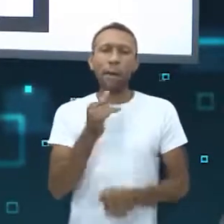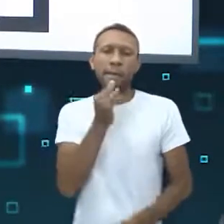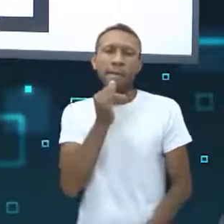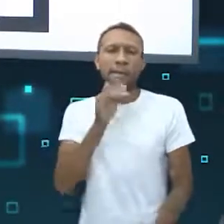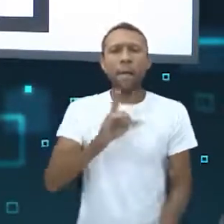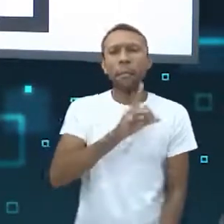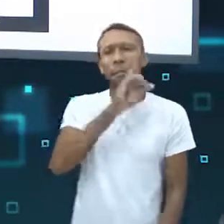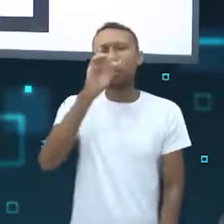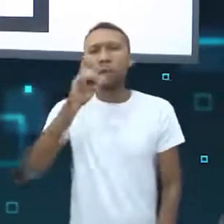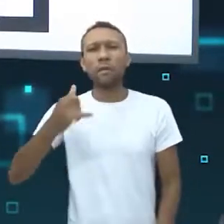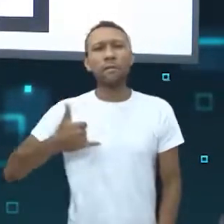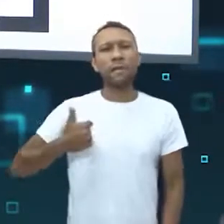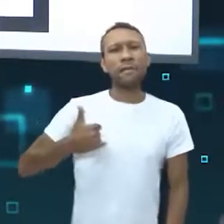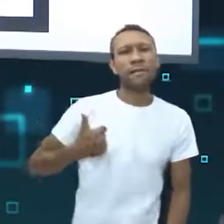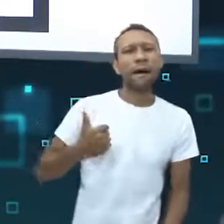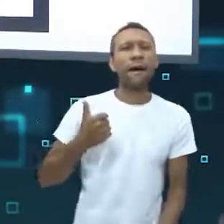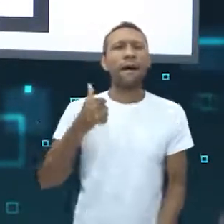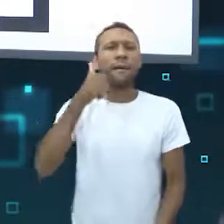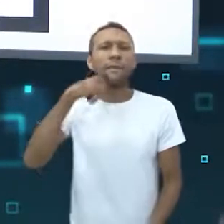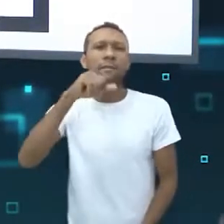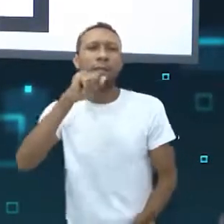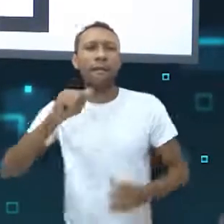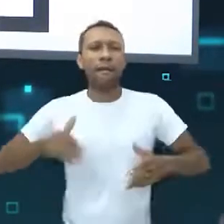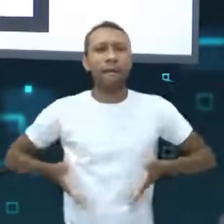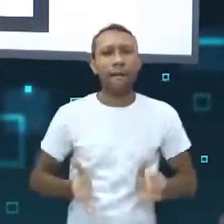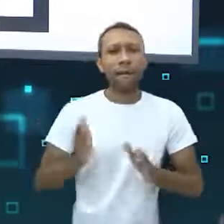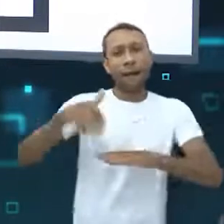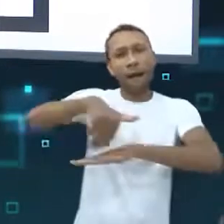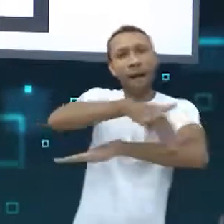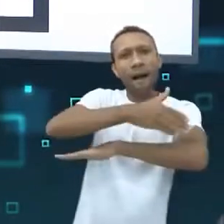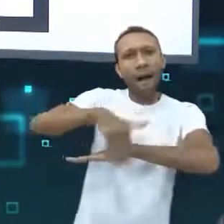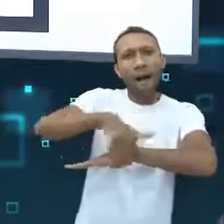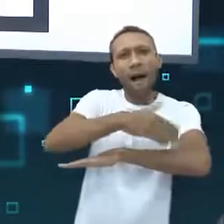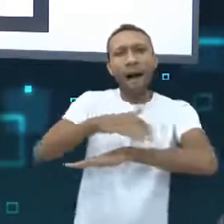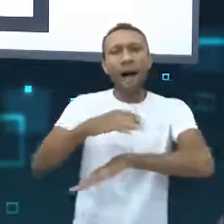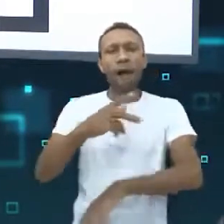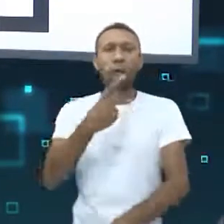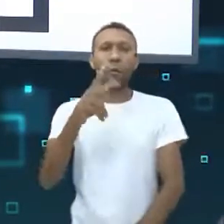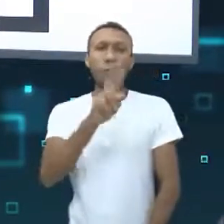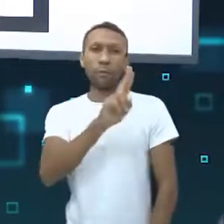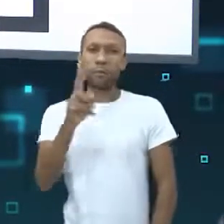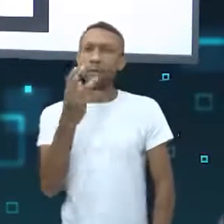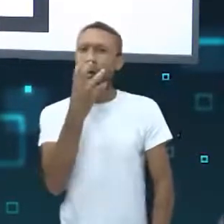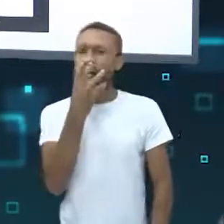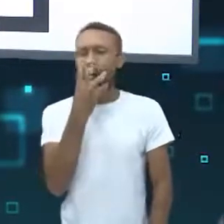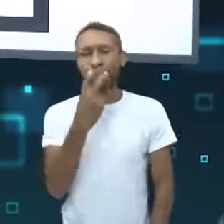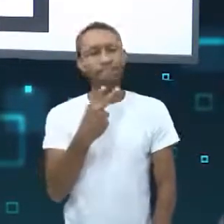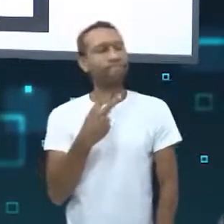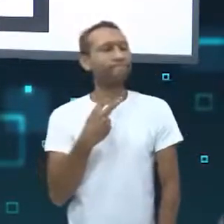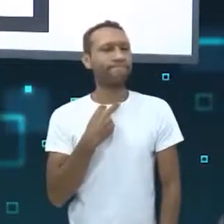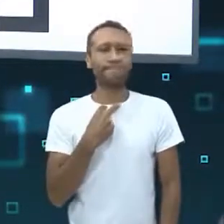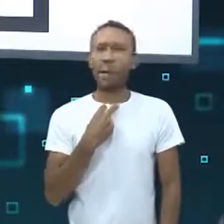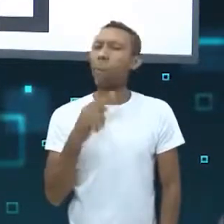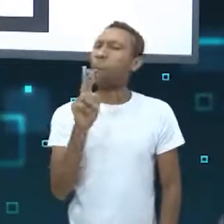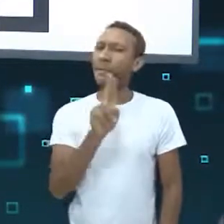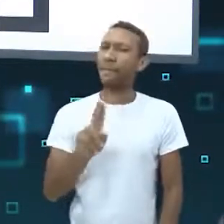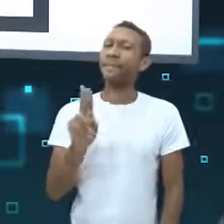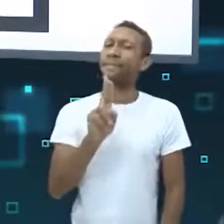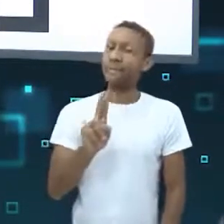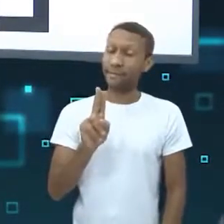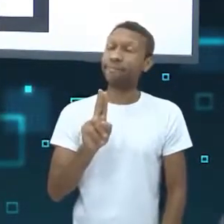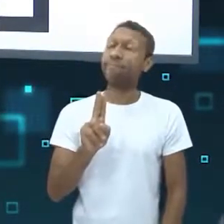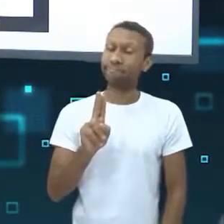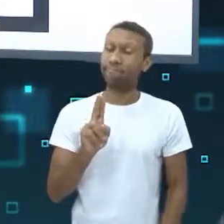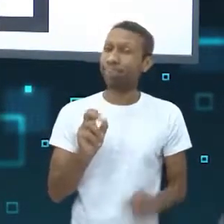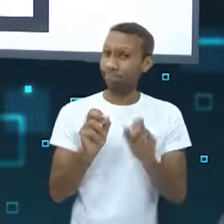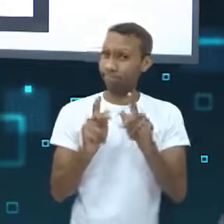do seu aniversário, o aniversário da sua mãe, a rua da sua casa ou o nome do seu cachorrinho não devem ser usados como senhas.